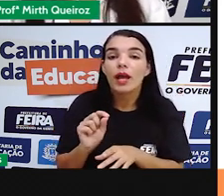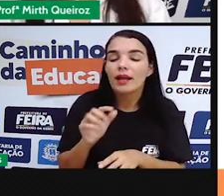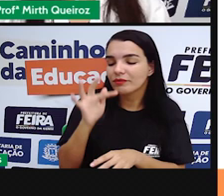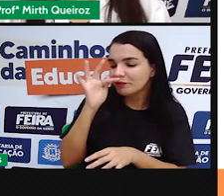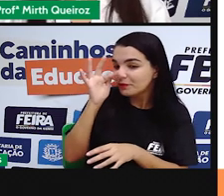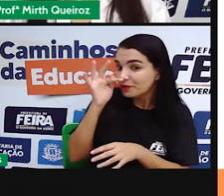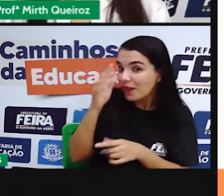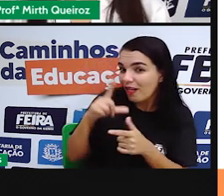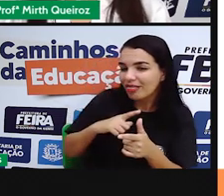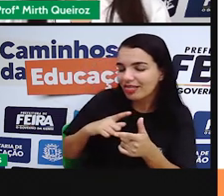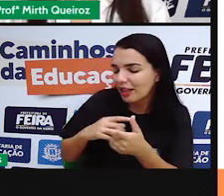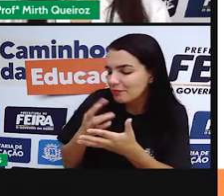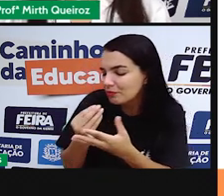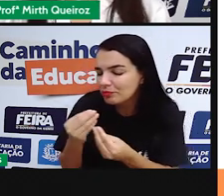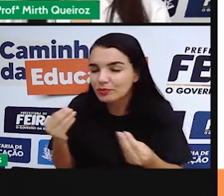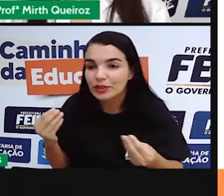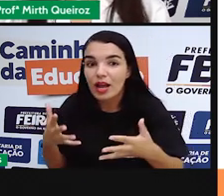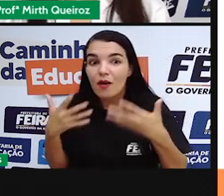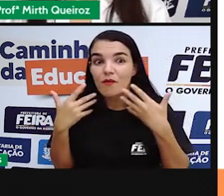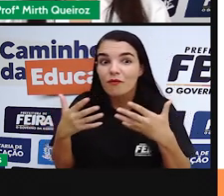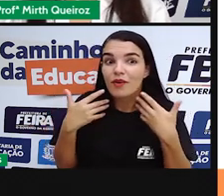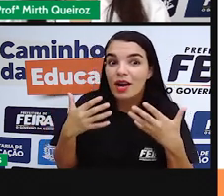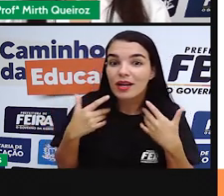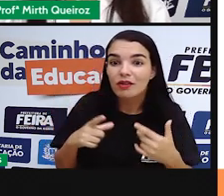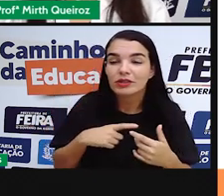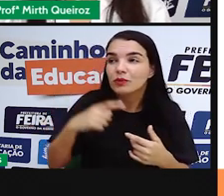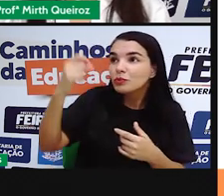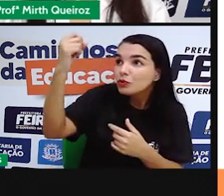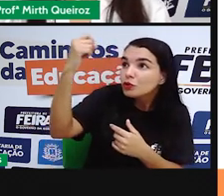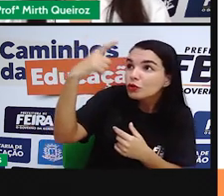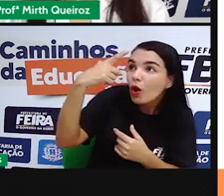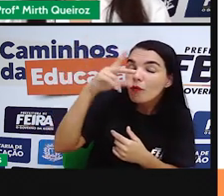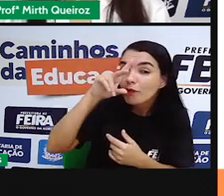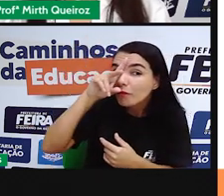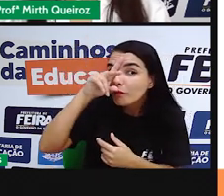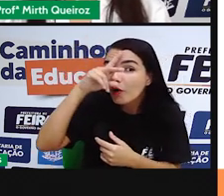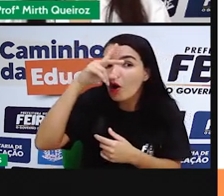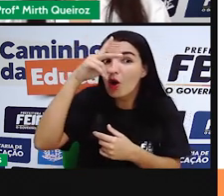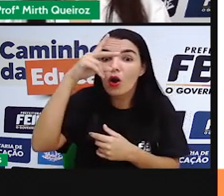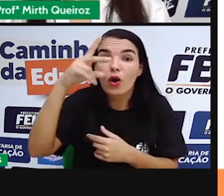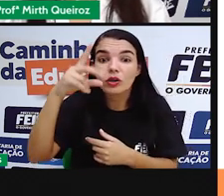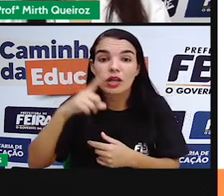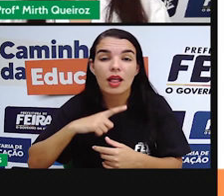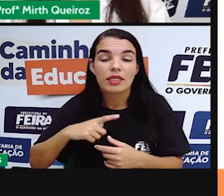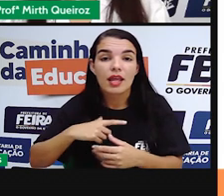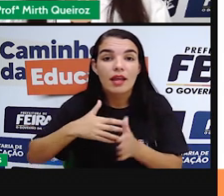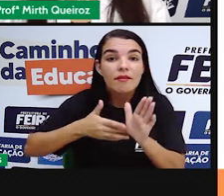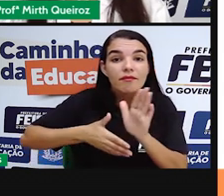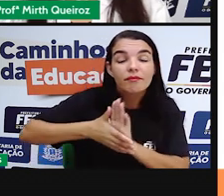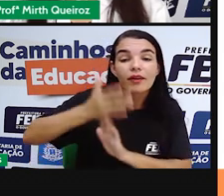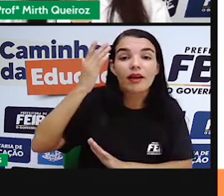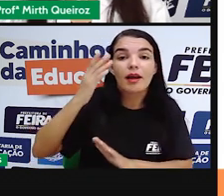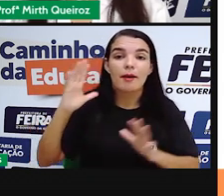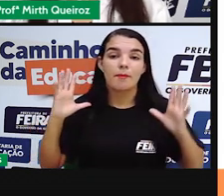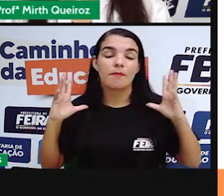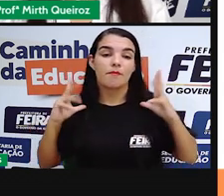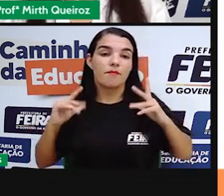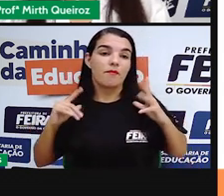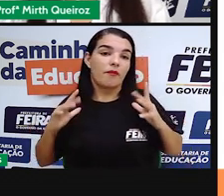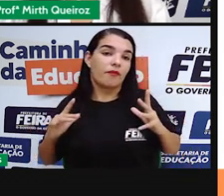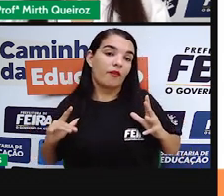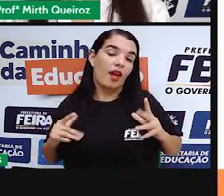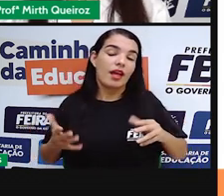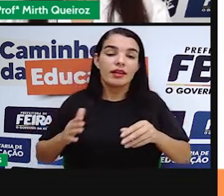já o verão é conhecido como a estação do Sol. Geralmente a estação que as pessoas utilizam, né, pra poder